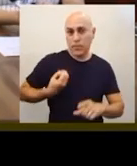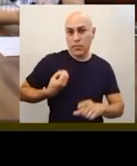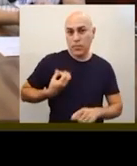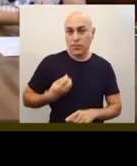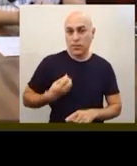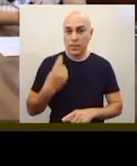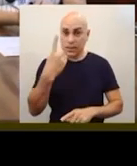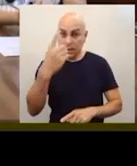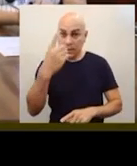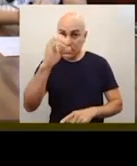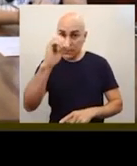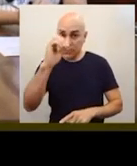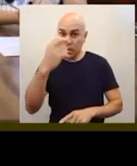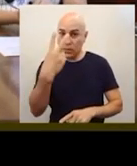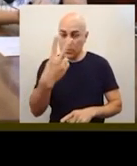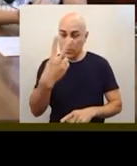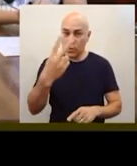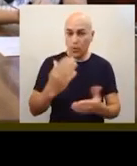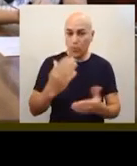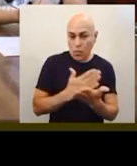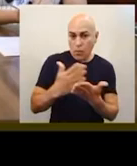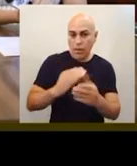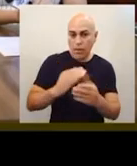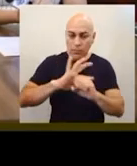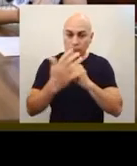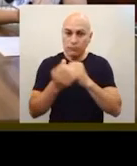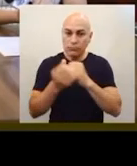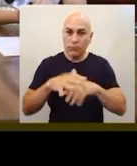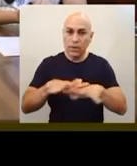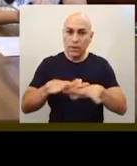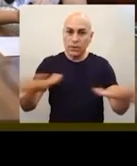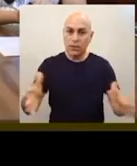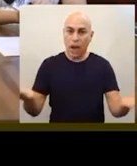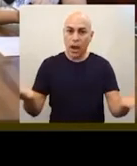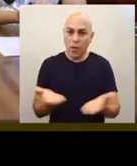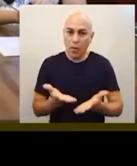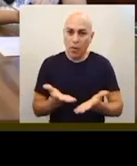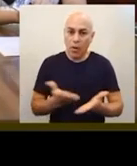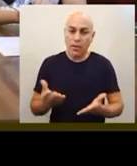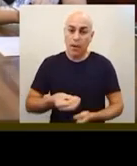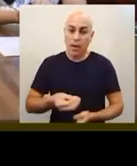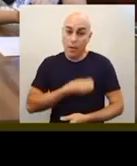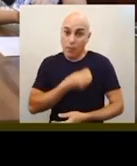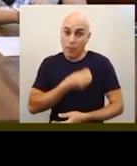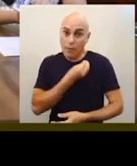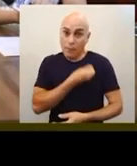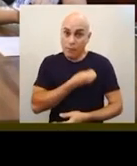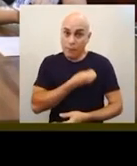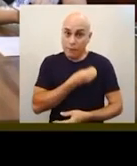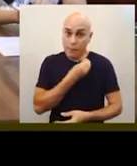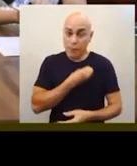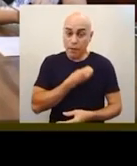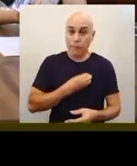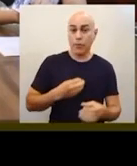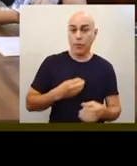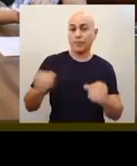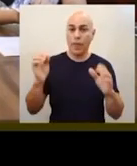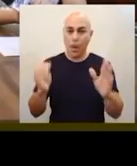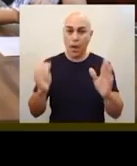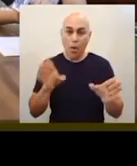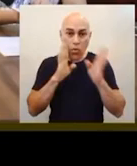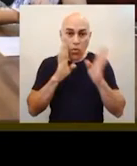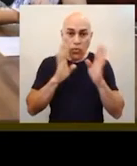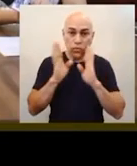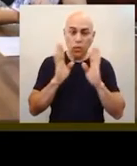iniciamos essa transmissão que é a nossa live de número 102 desde o início da pandemia. Nós estamos ao vivo